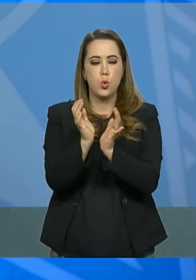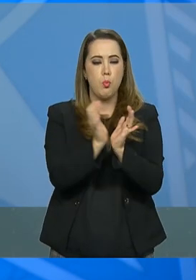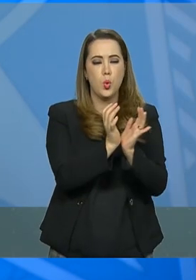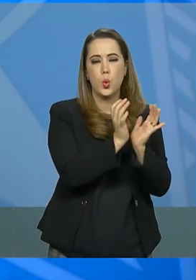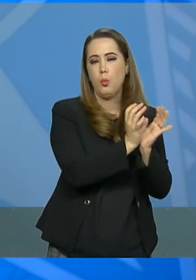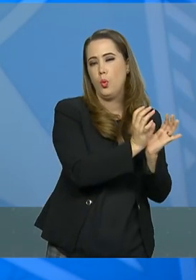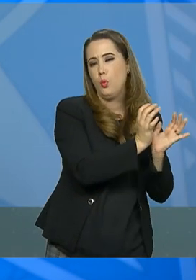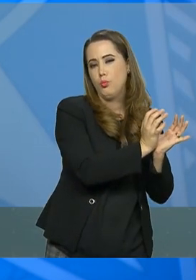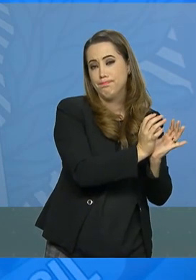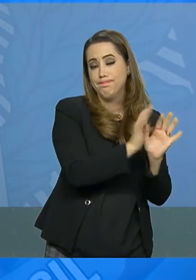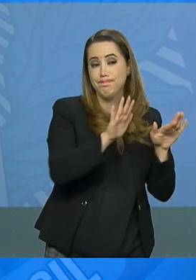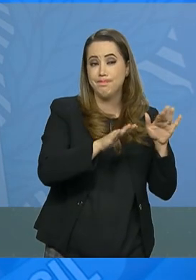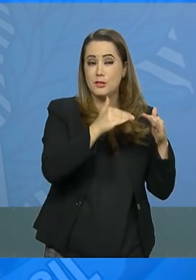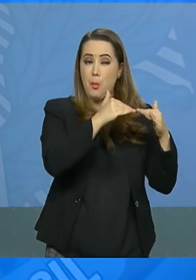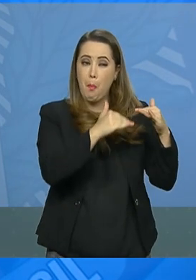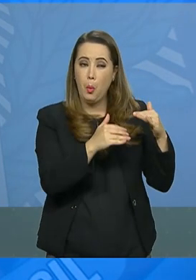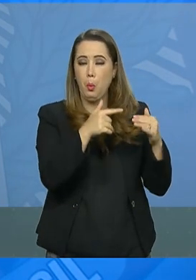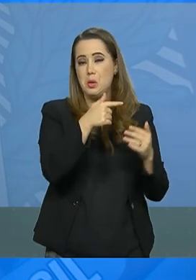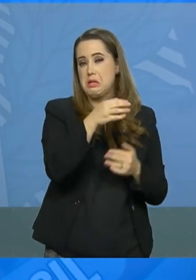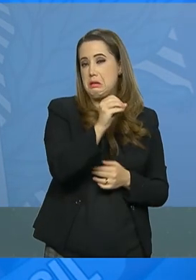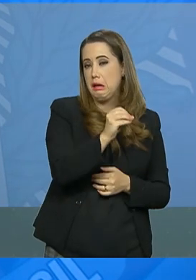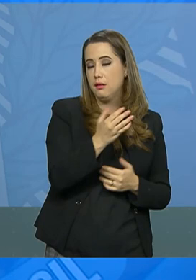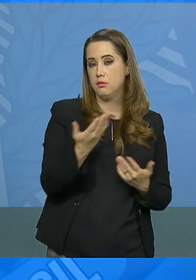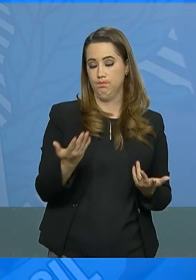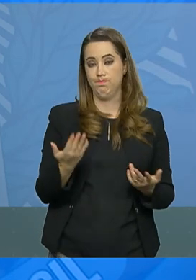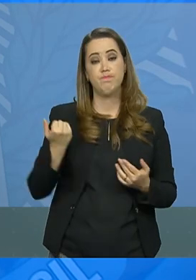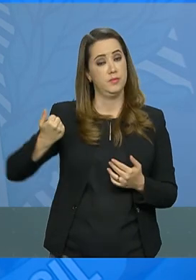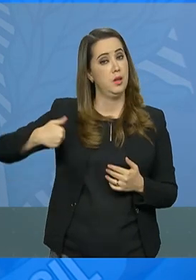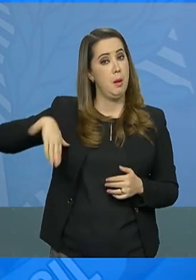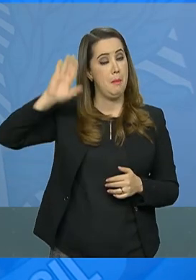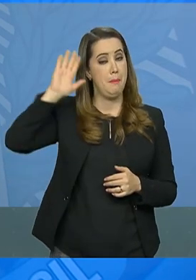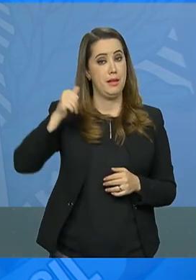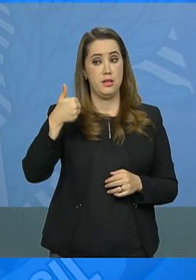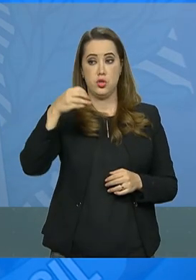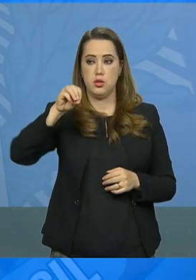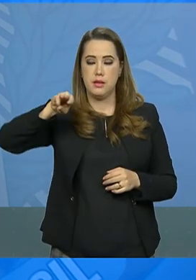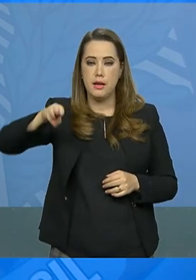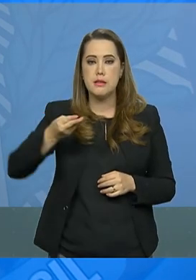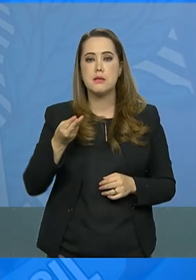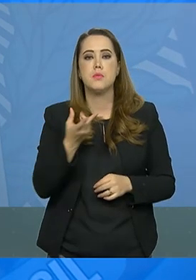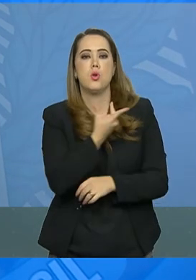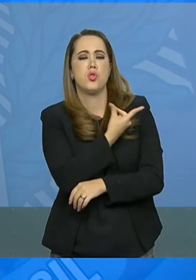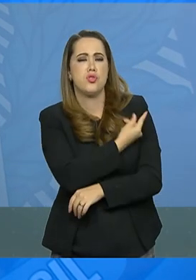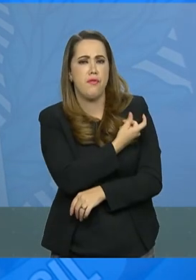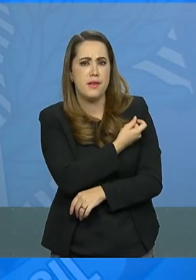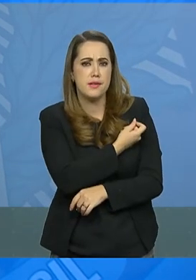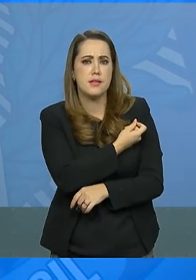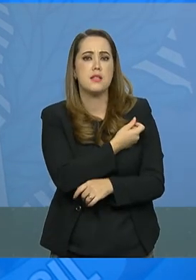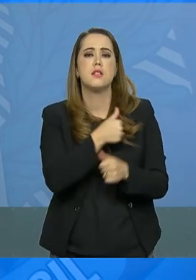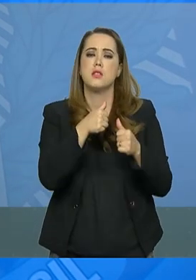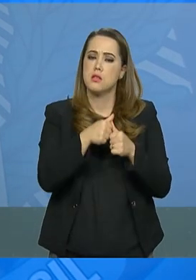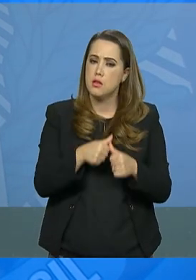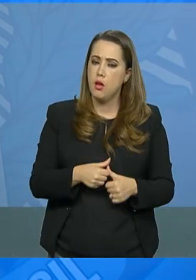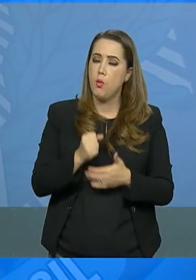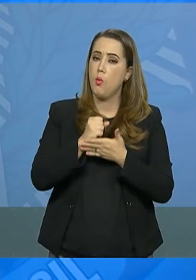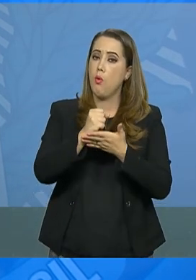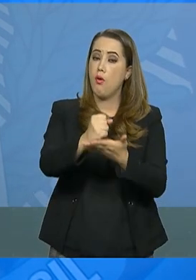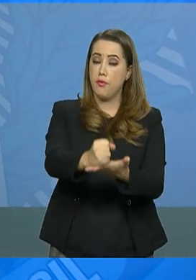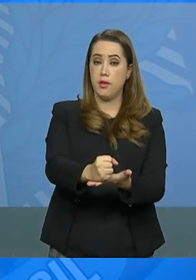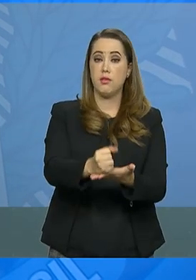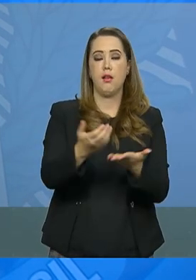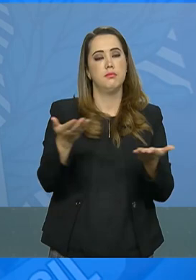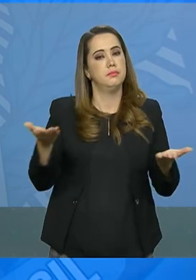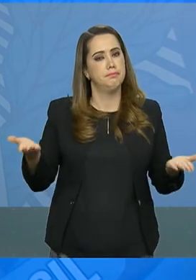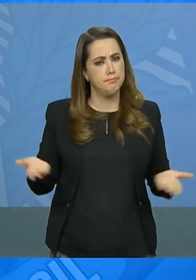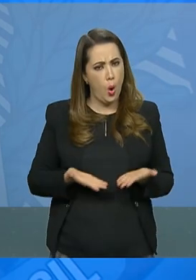públicos-alvos. Para isso, mais de 10 milhões de doses ainda estão disponíveis. A